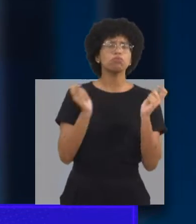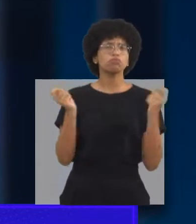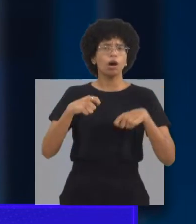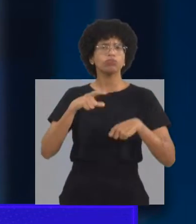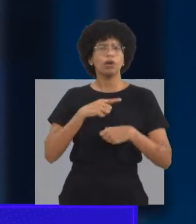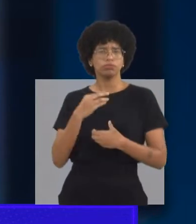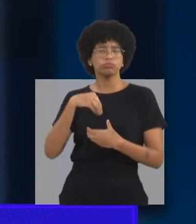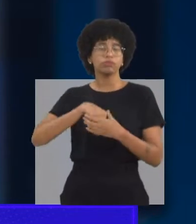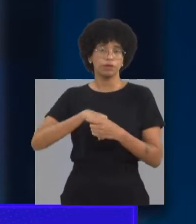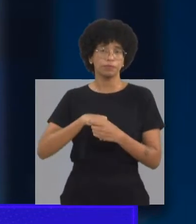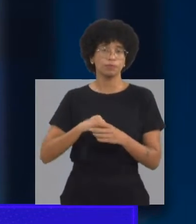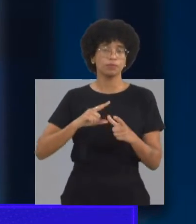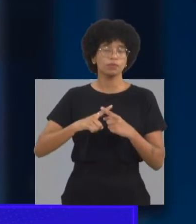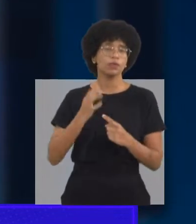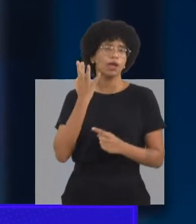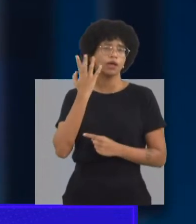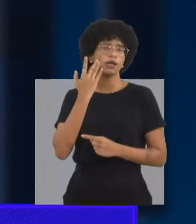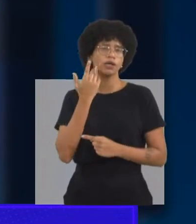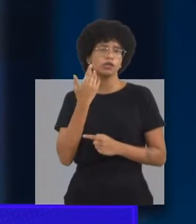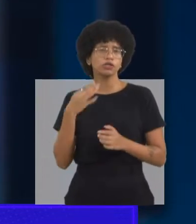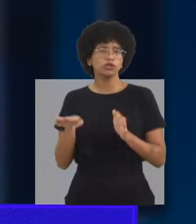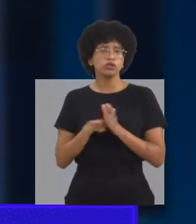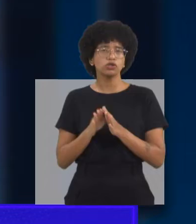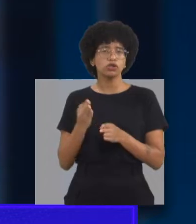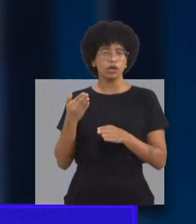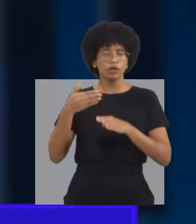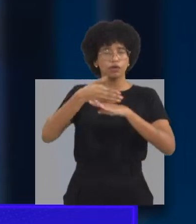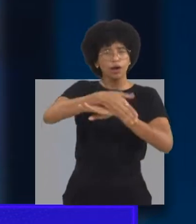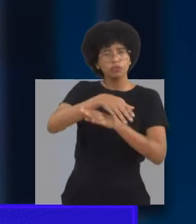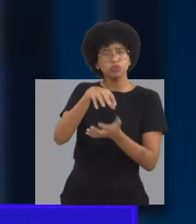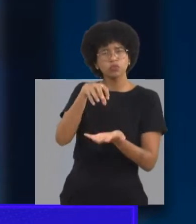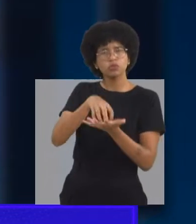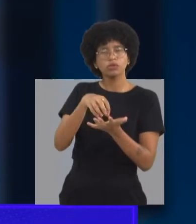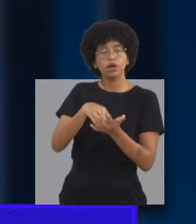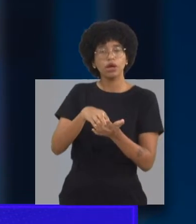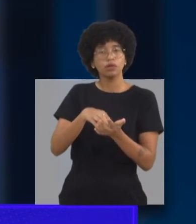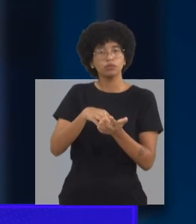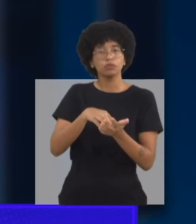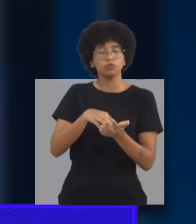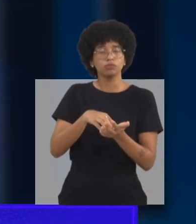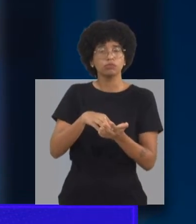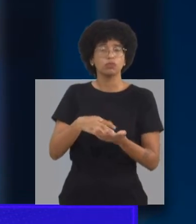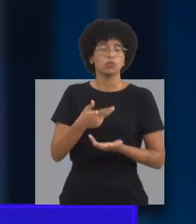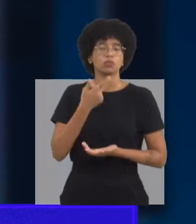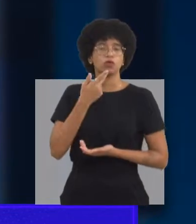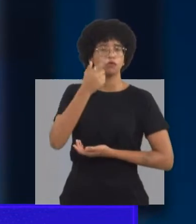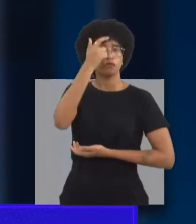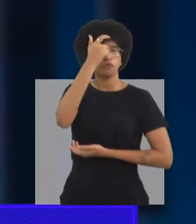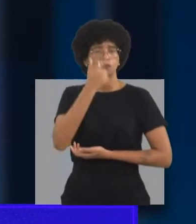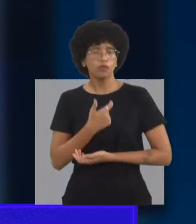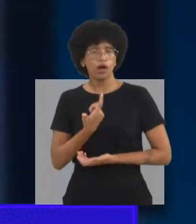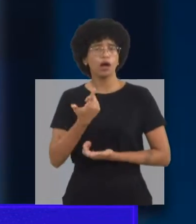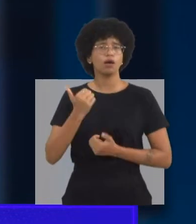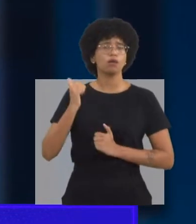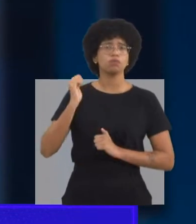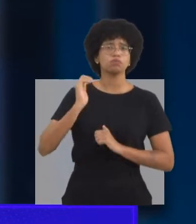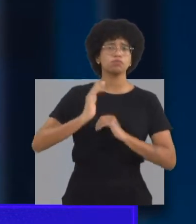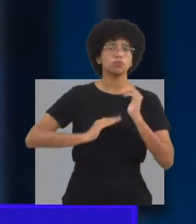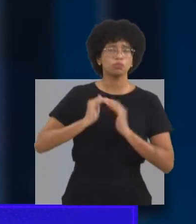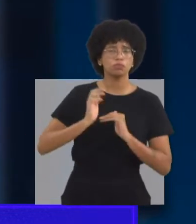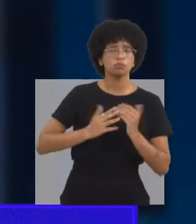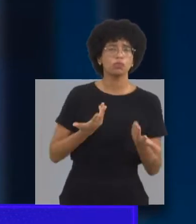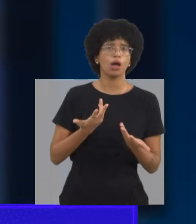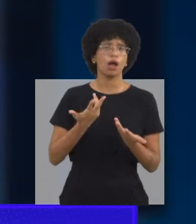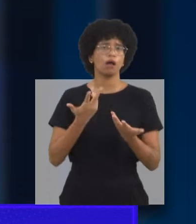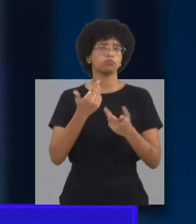pensar somente no grau de comprometimento cognitivo maior, ou não, mas